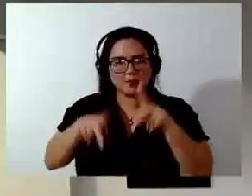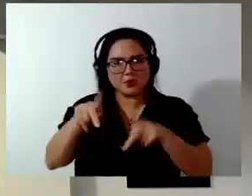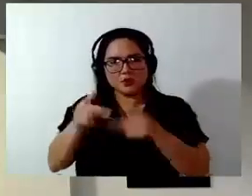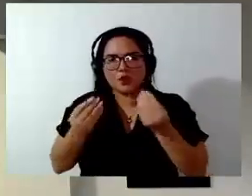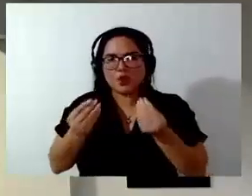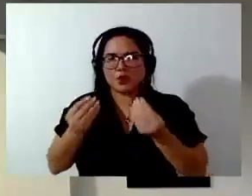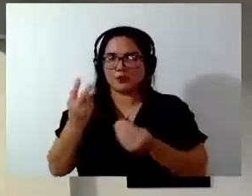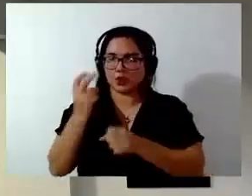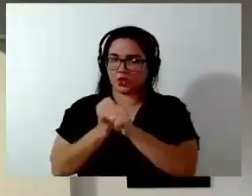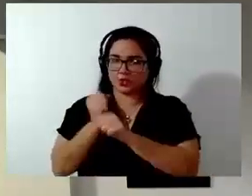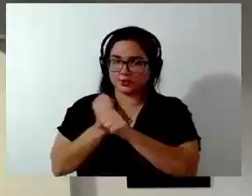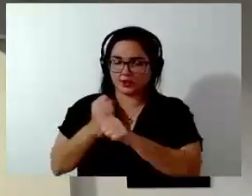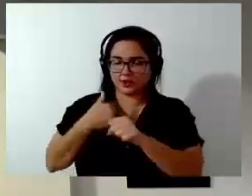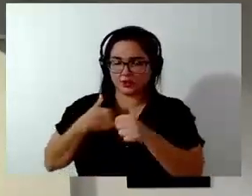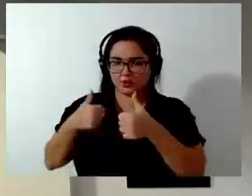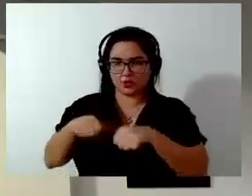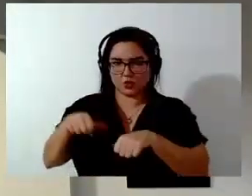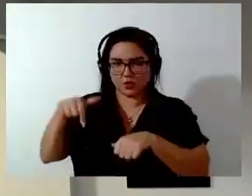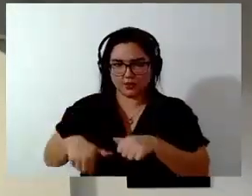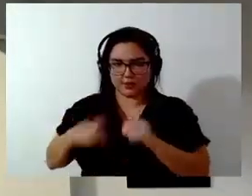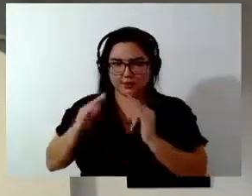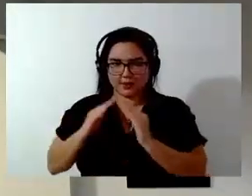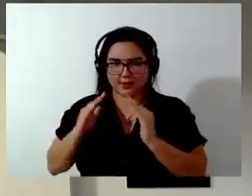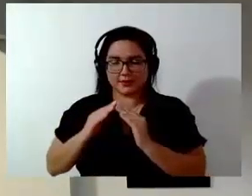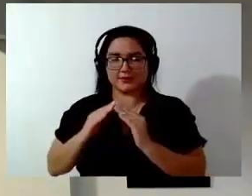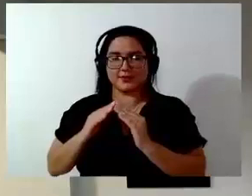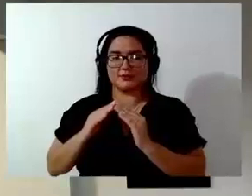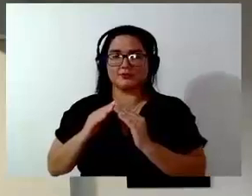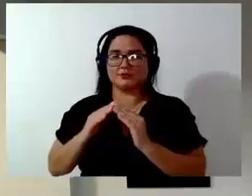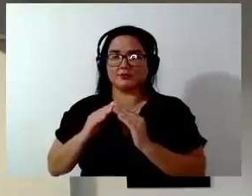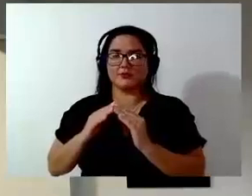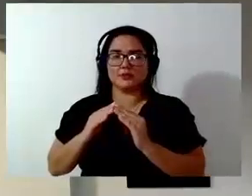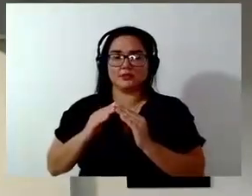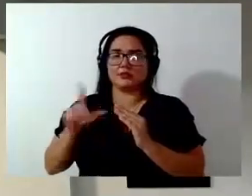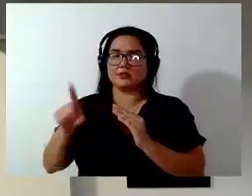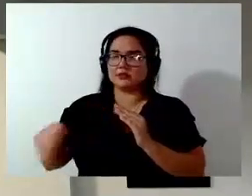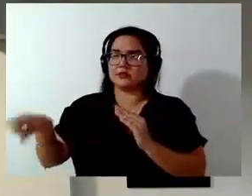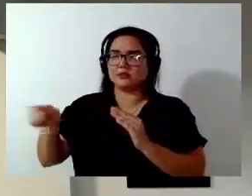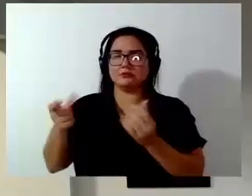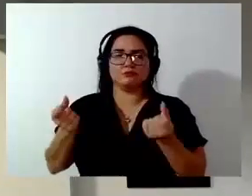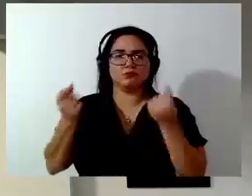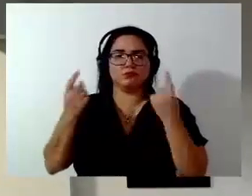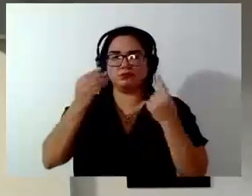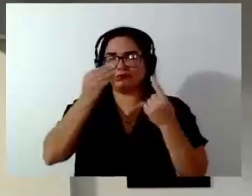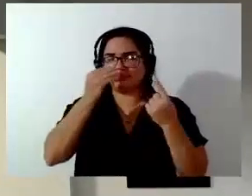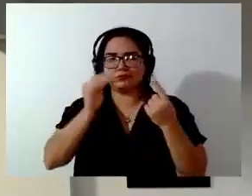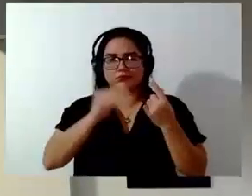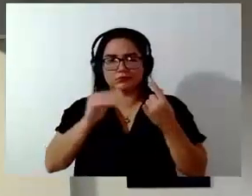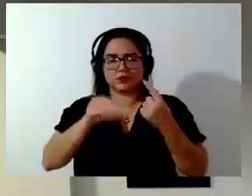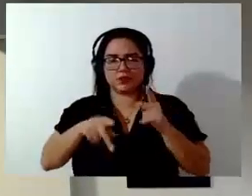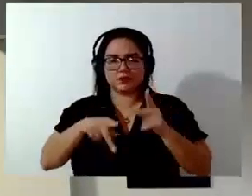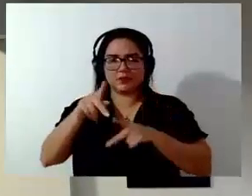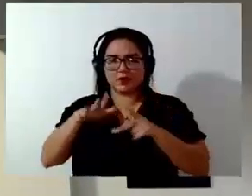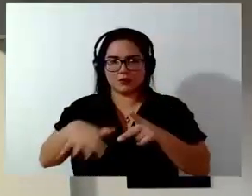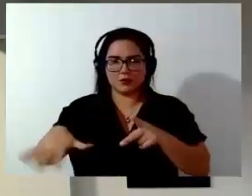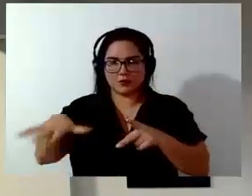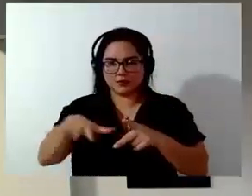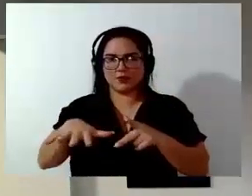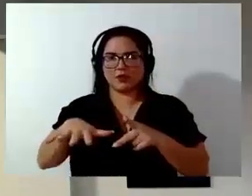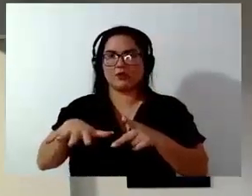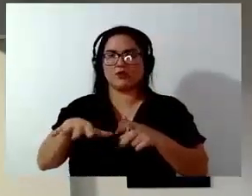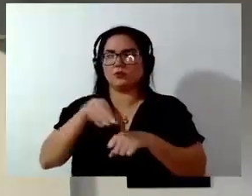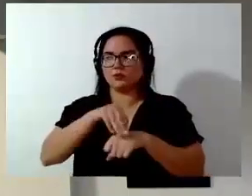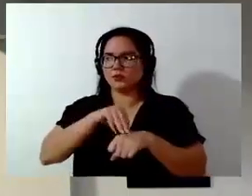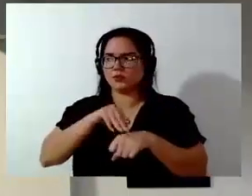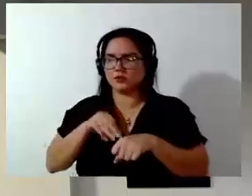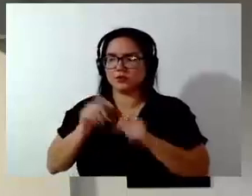dois anos que eu estou aqui nessa casa, mais nada de que eles negligenciem para a nossa população, para o nosso município, me surpreende.